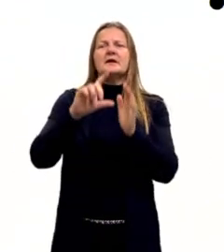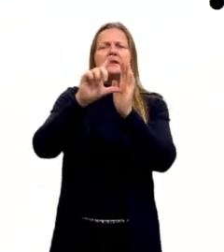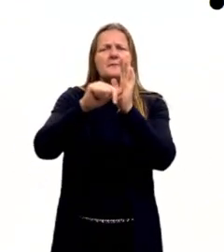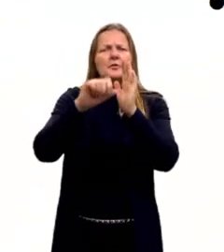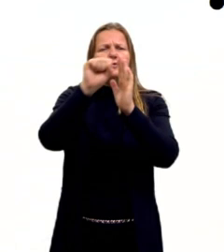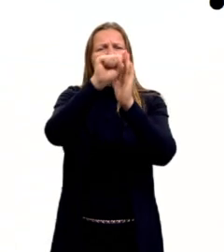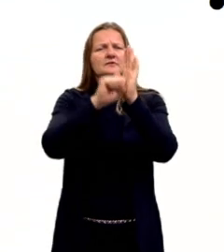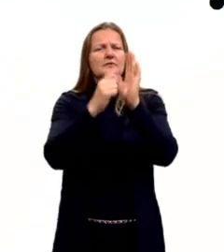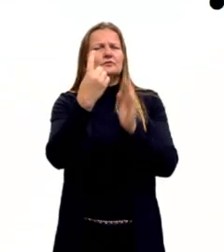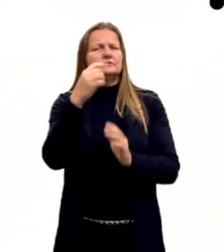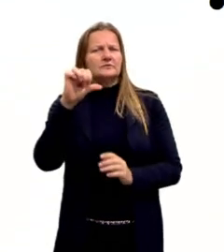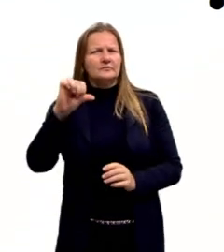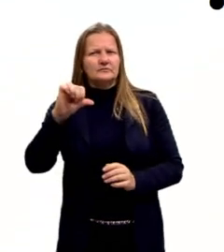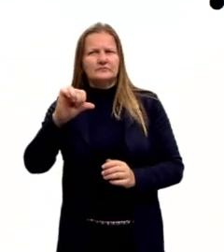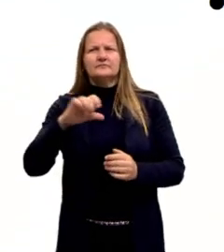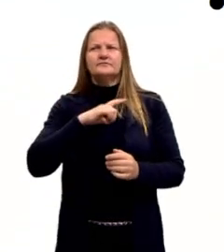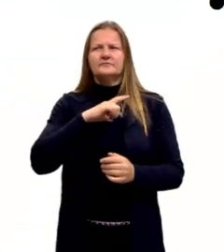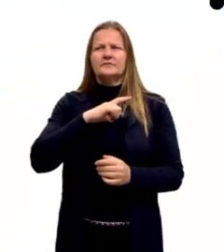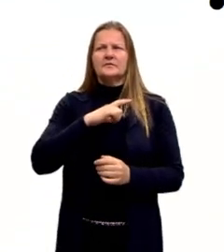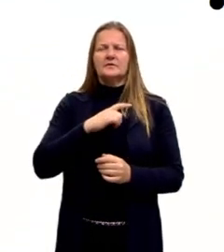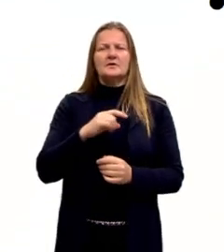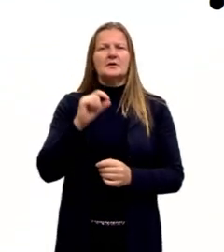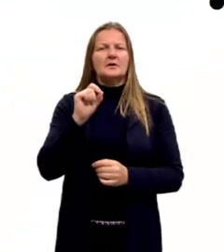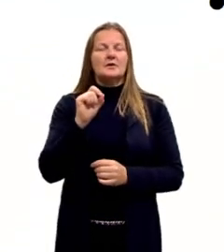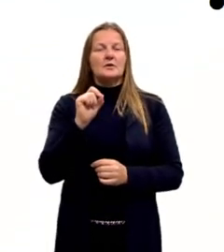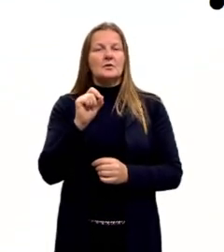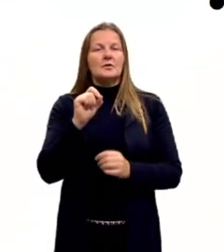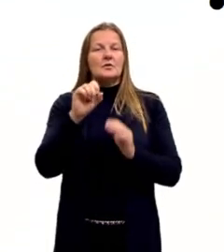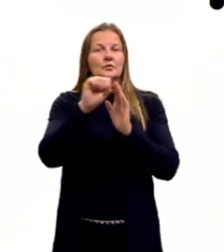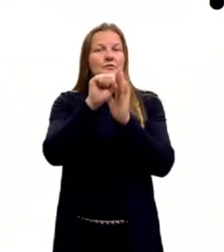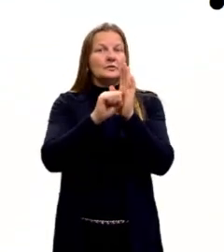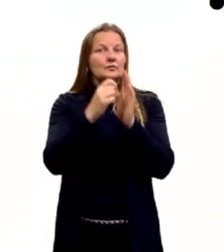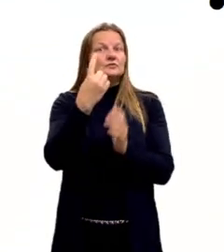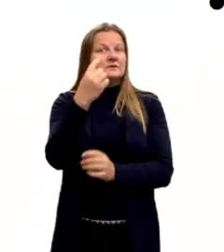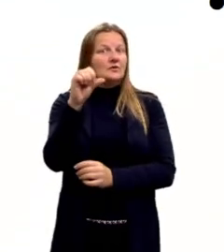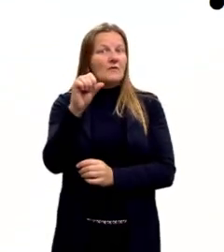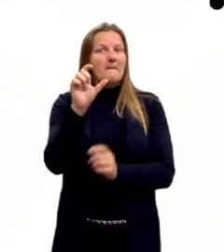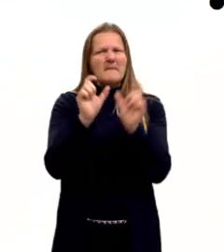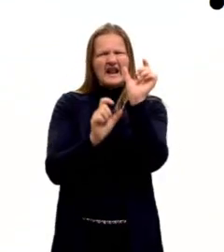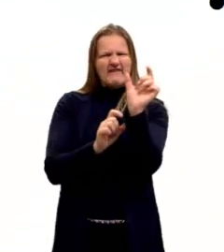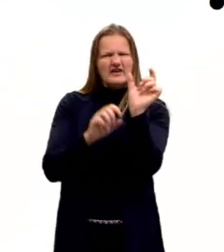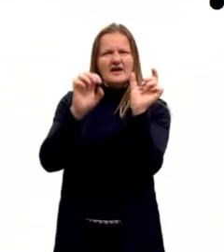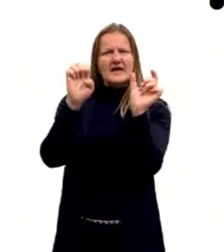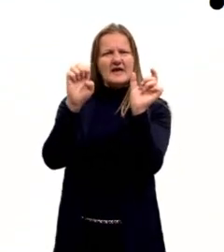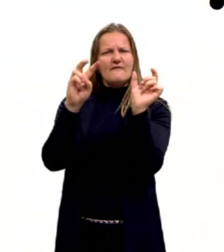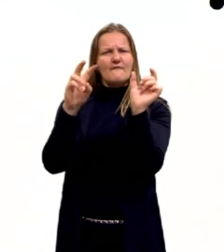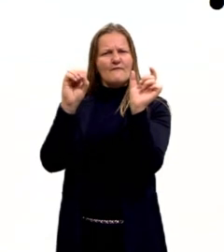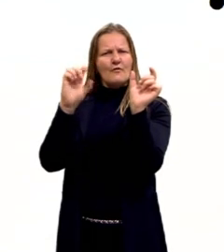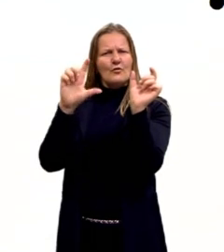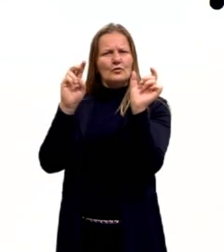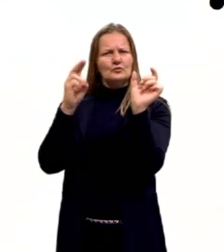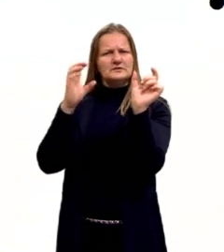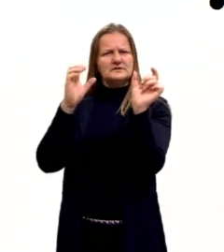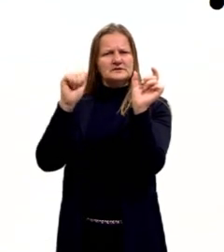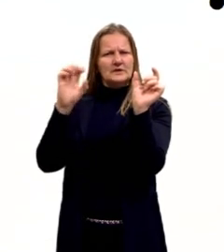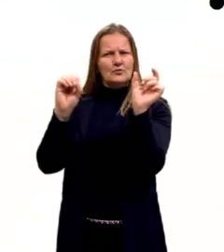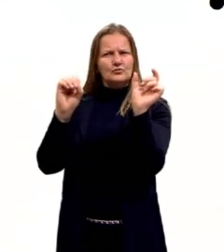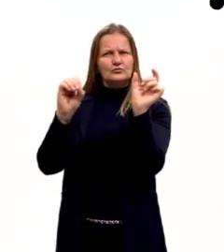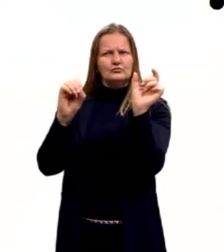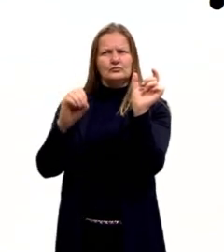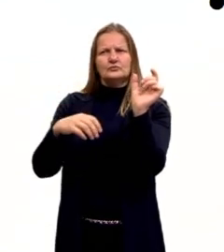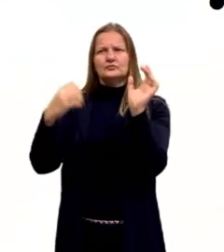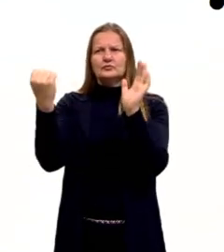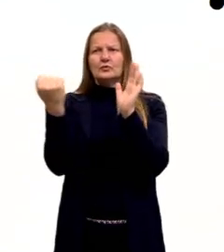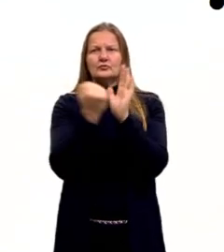século XIX, até então, no século XIX, a palavra evolução, ela era identificada,